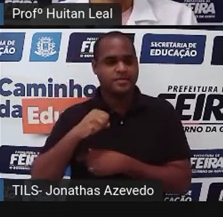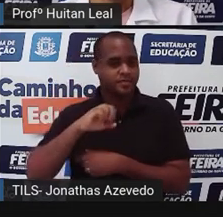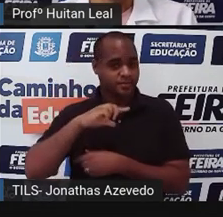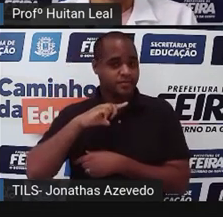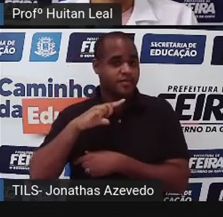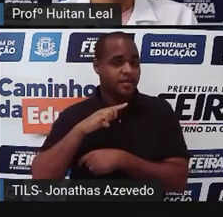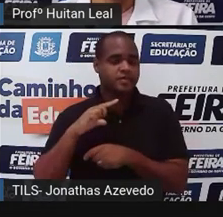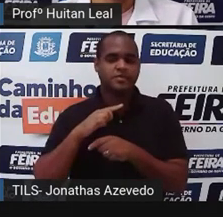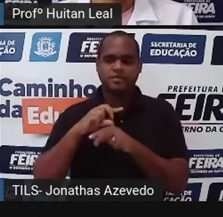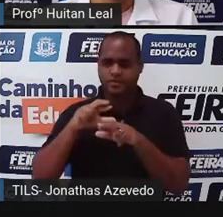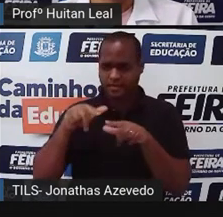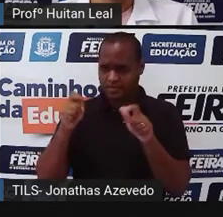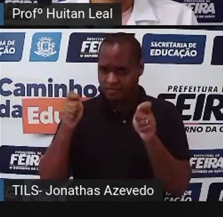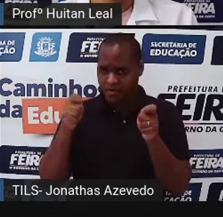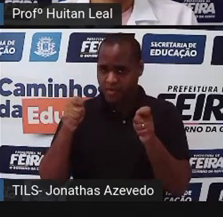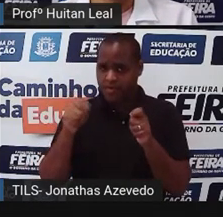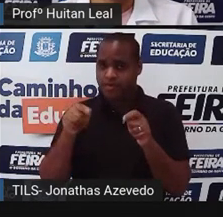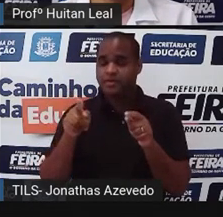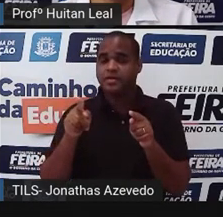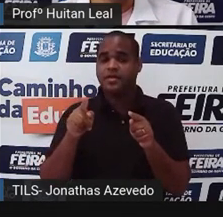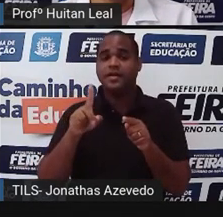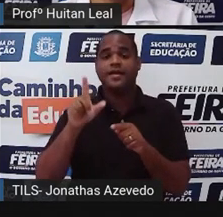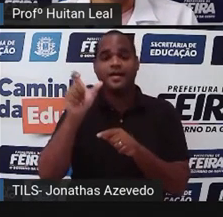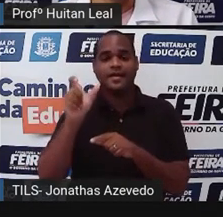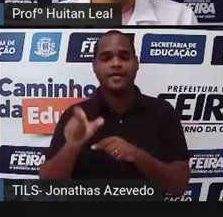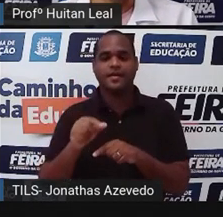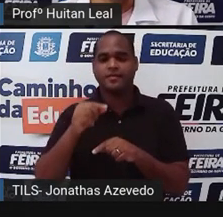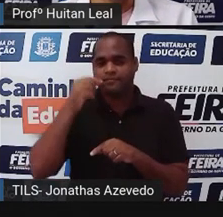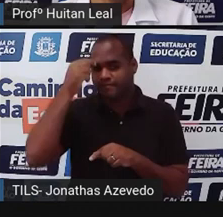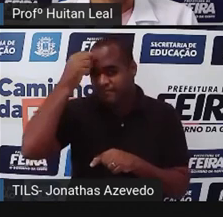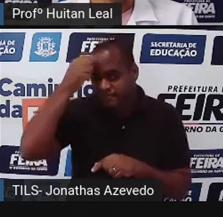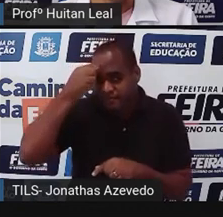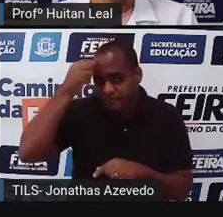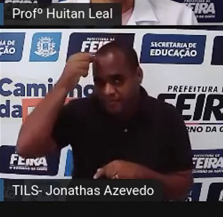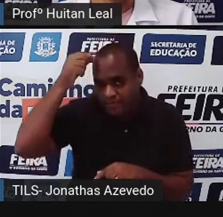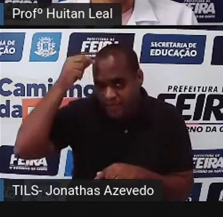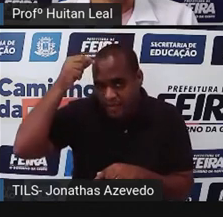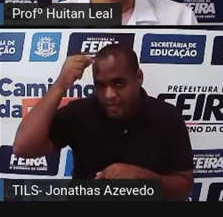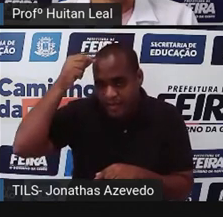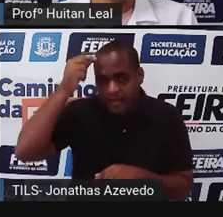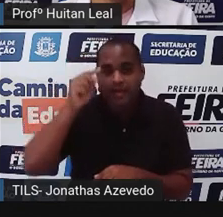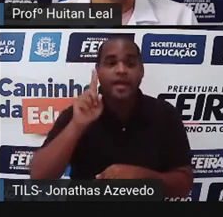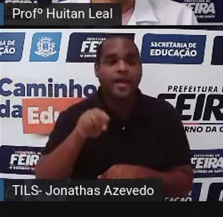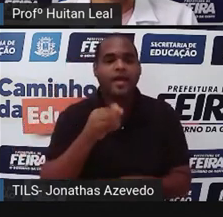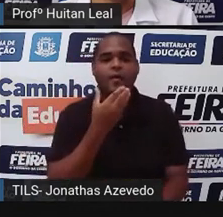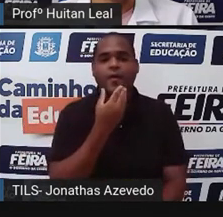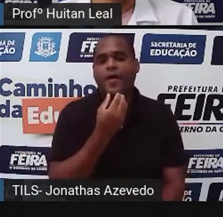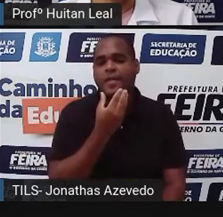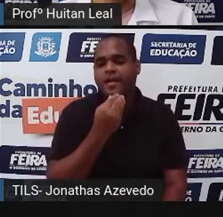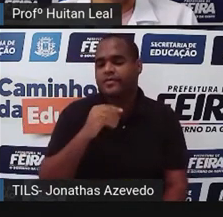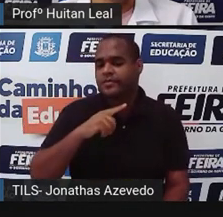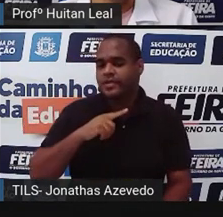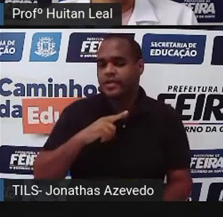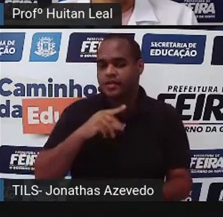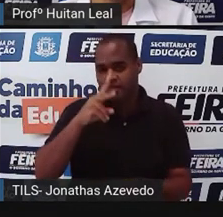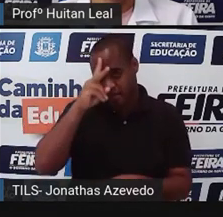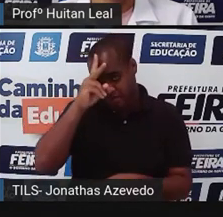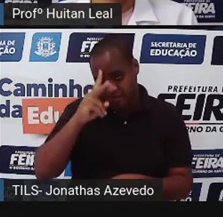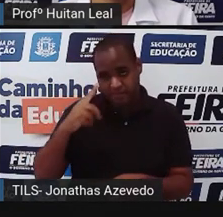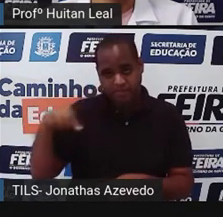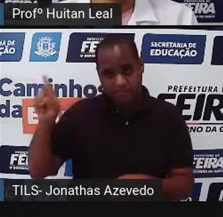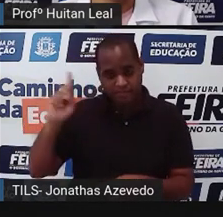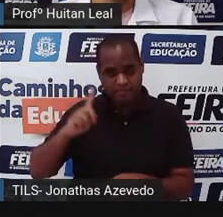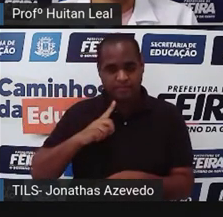mas seria isso. E o nosso querido Harry Potter, olha o ambiente onde Harry vive na sua história, olha